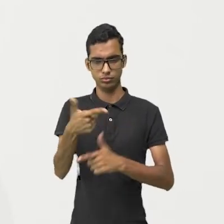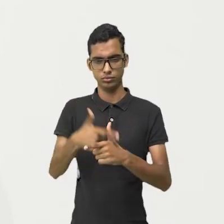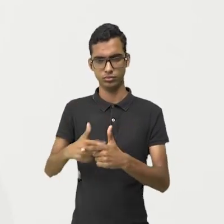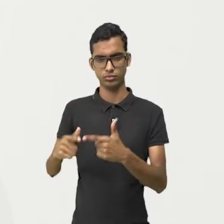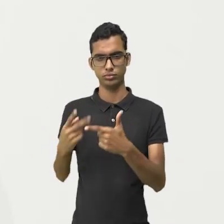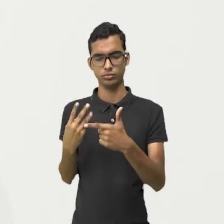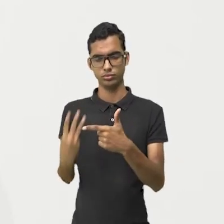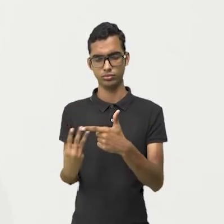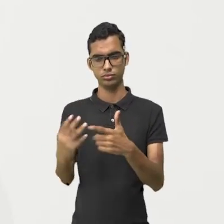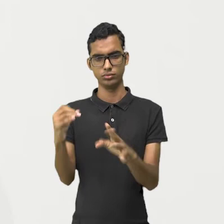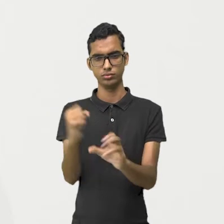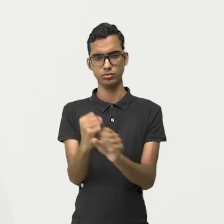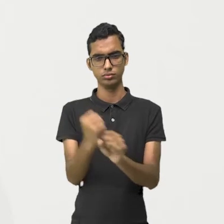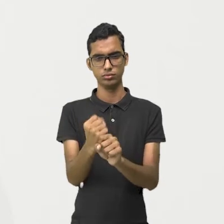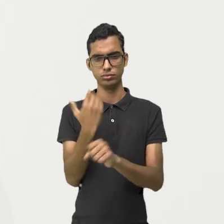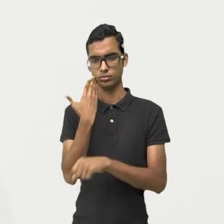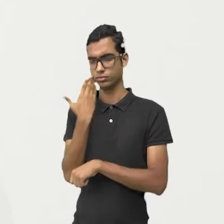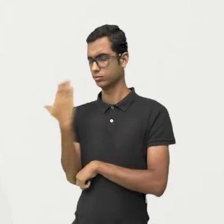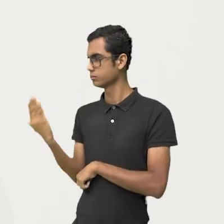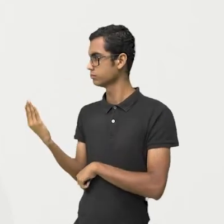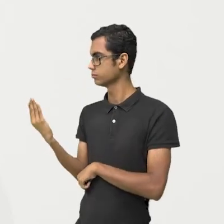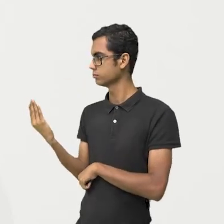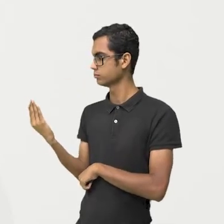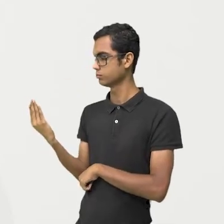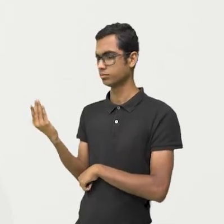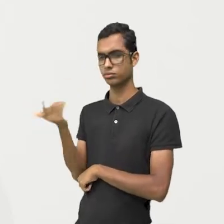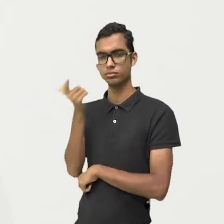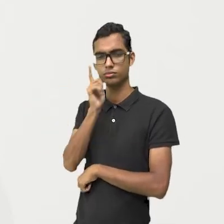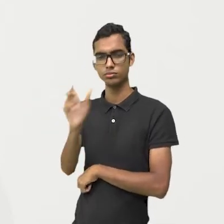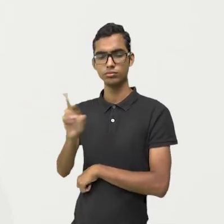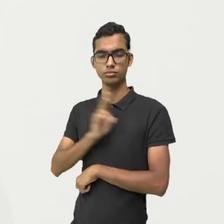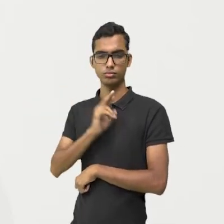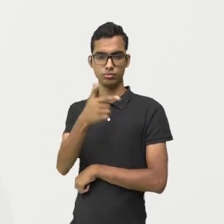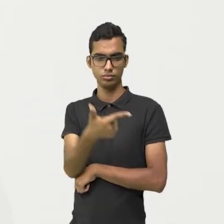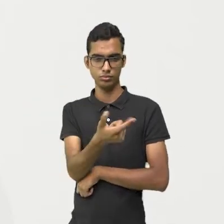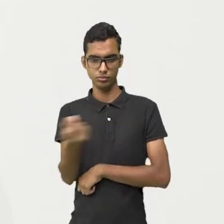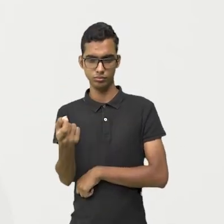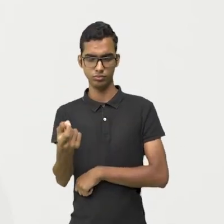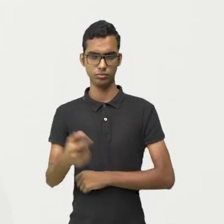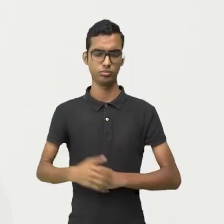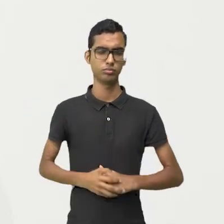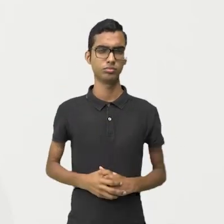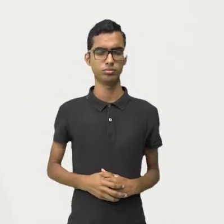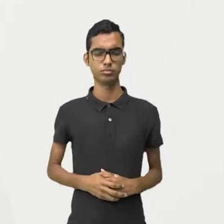60 dividido por 3. Isso aqui eu vou obter o quê? 20. Ah, professor,